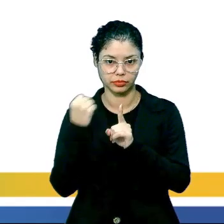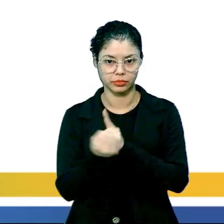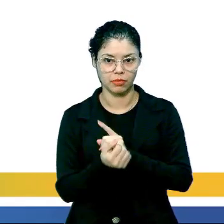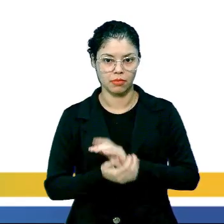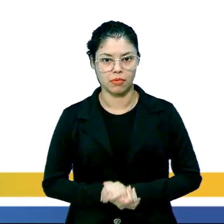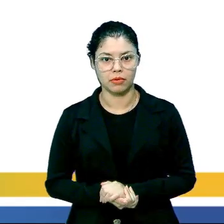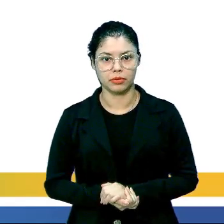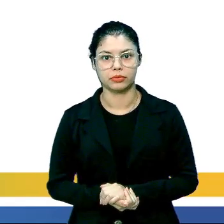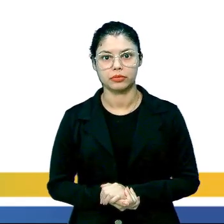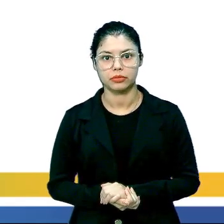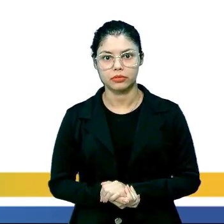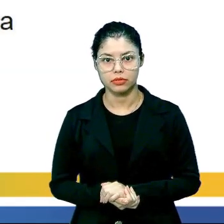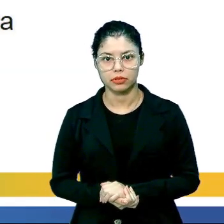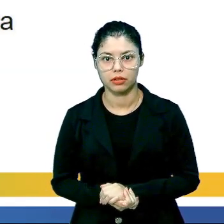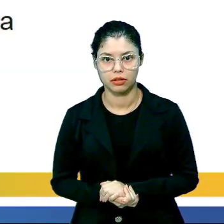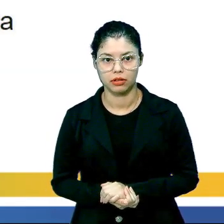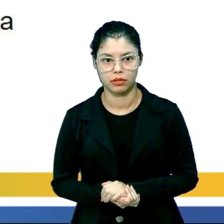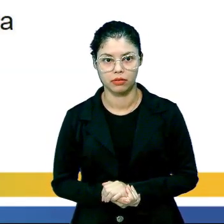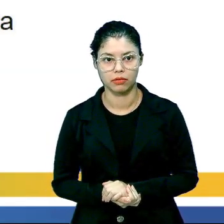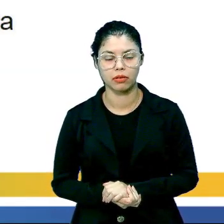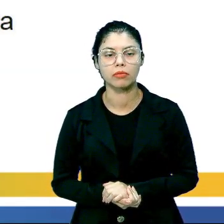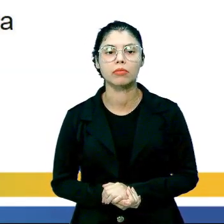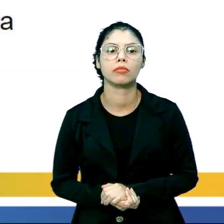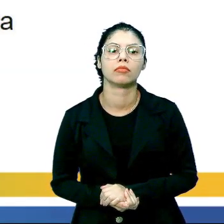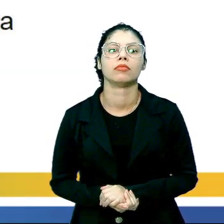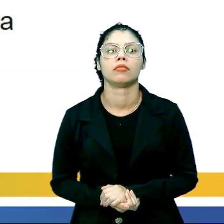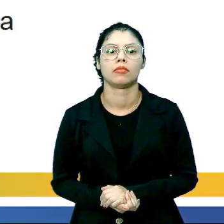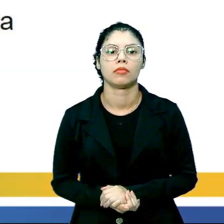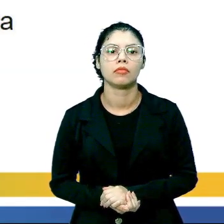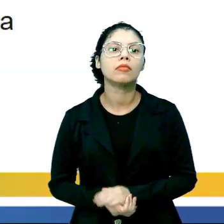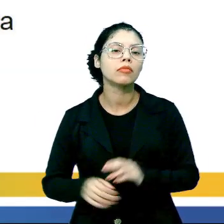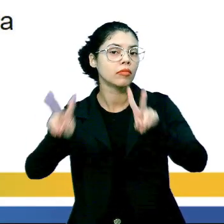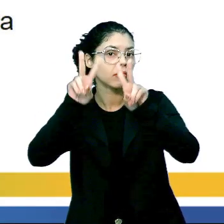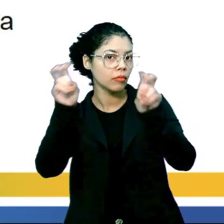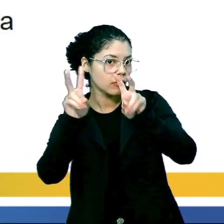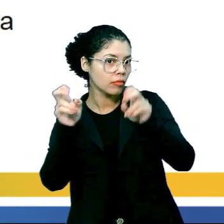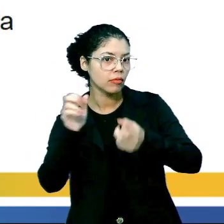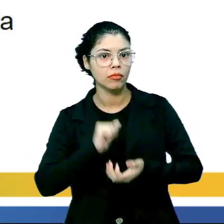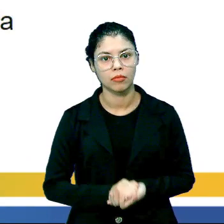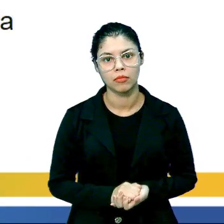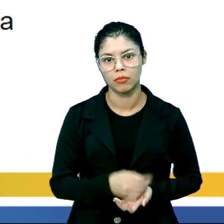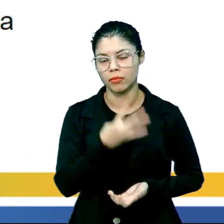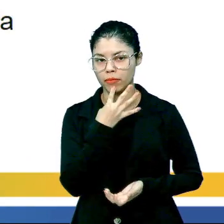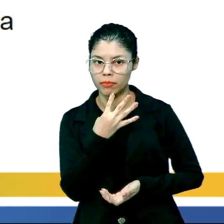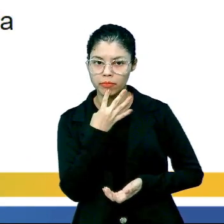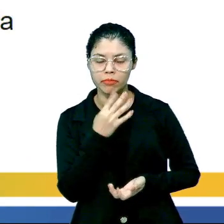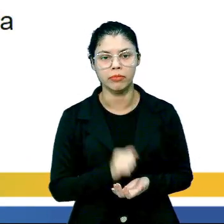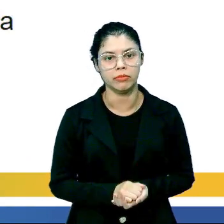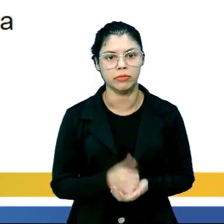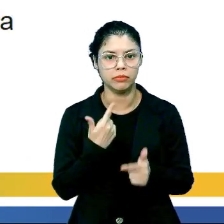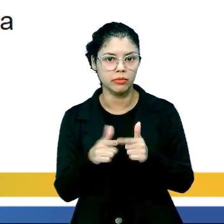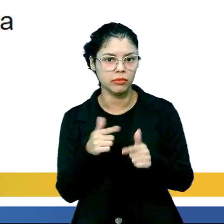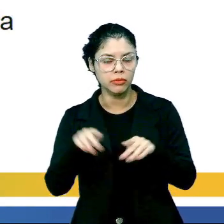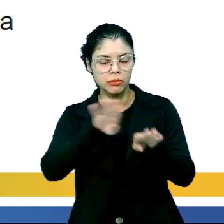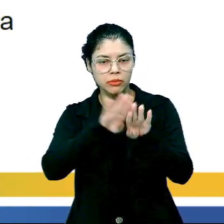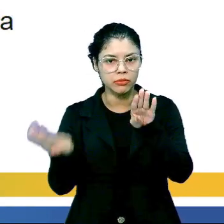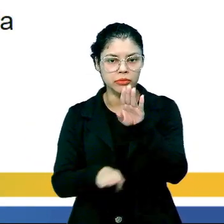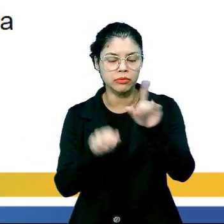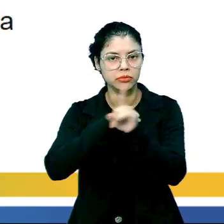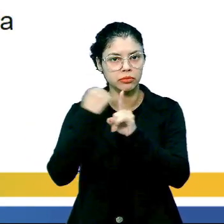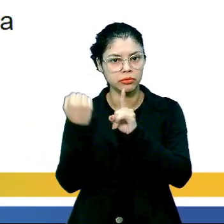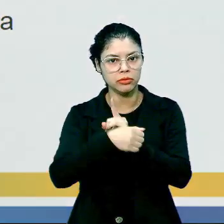Então, vamos observar como é que fica isso. E aí eu trouxe um tema, que é um tema muito conhecido, que é o problema da